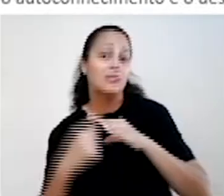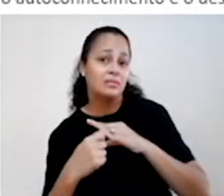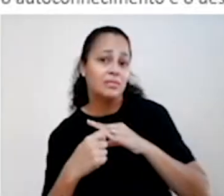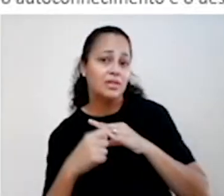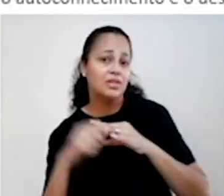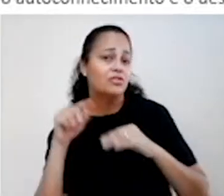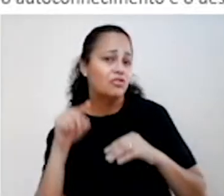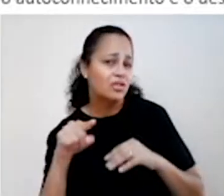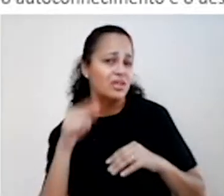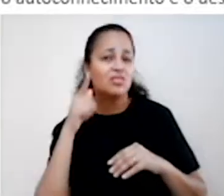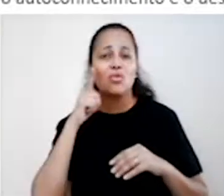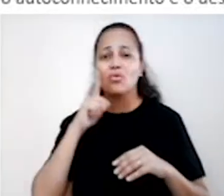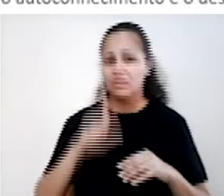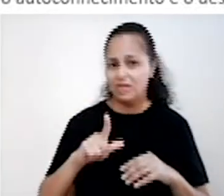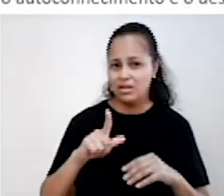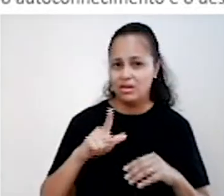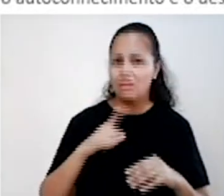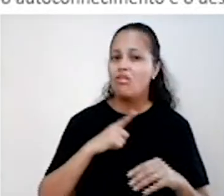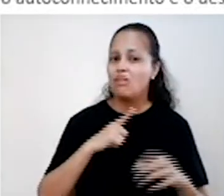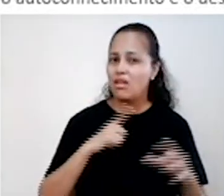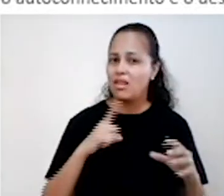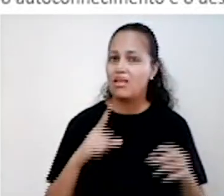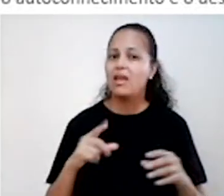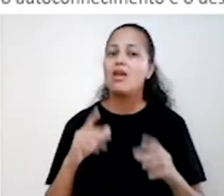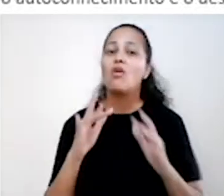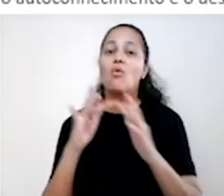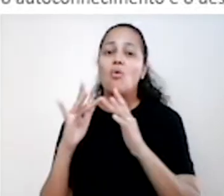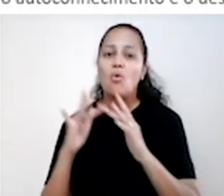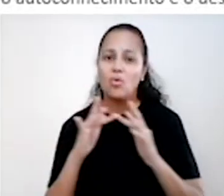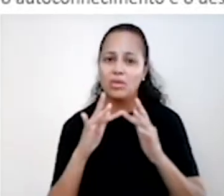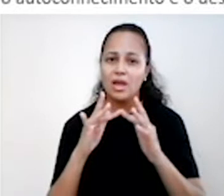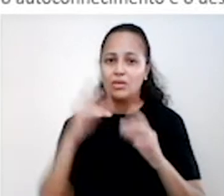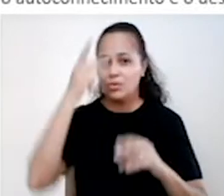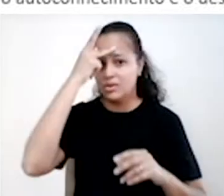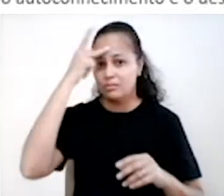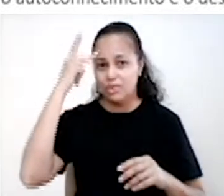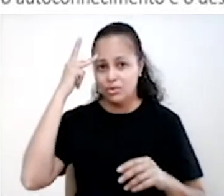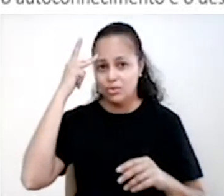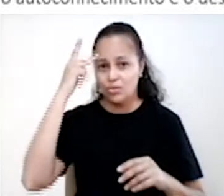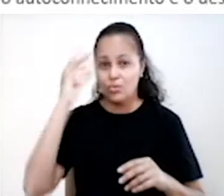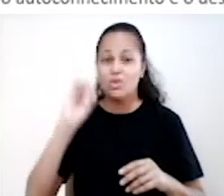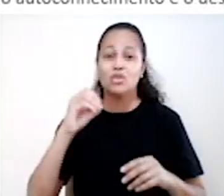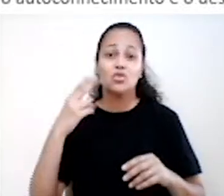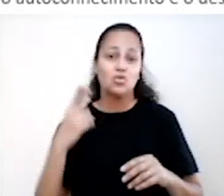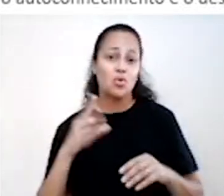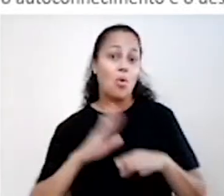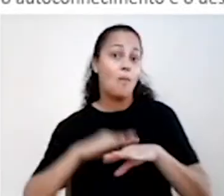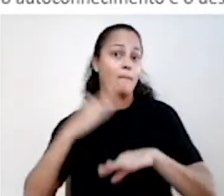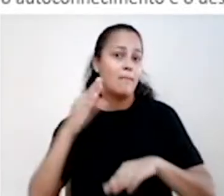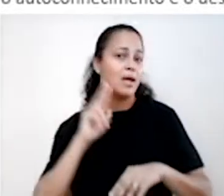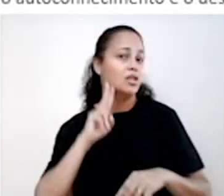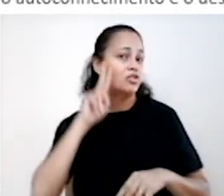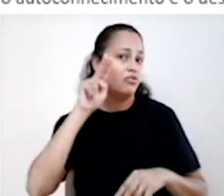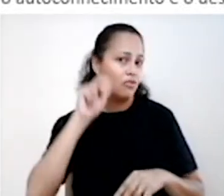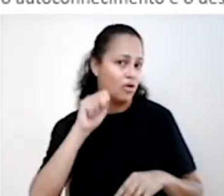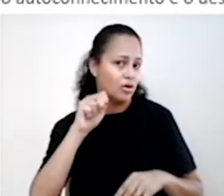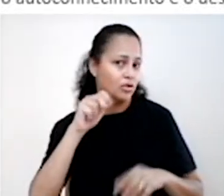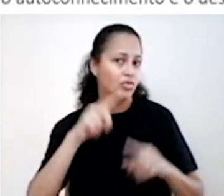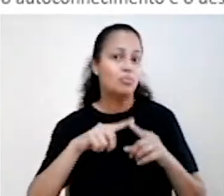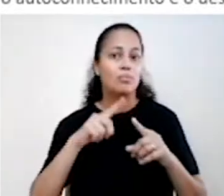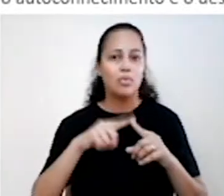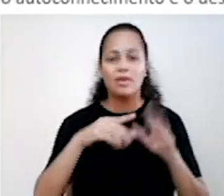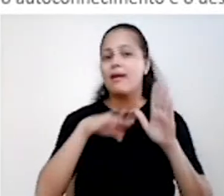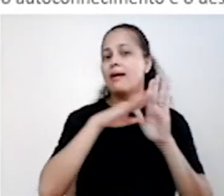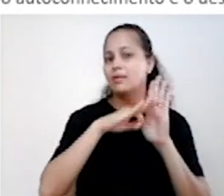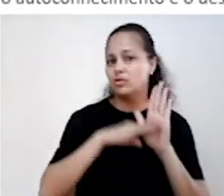sociais, vocês conseguiram manter o vínculo com essas pessoas ou até mesmo deixá-lo mais forte? Porque nesse sentido, a